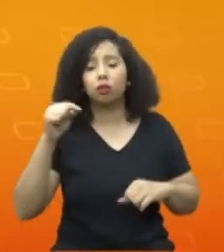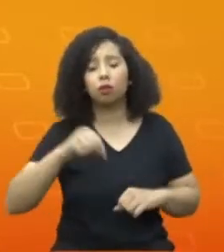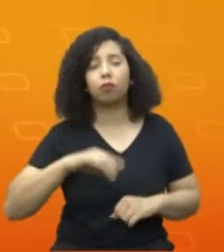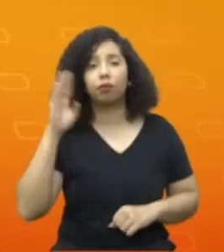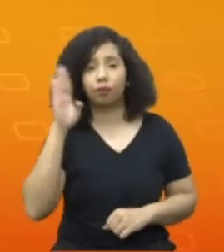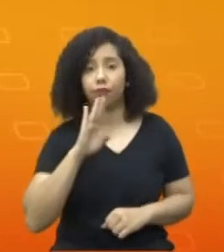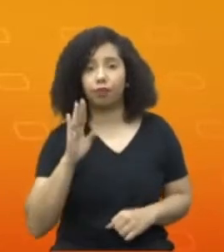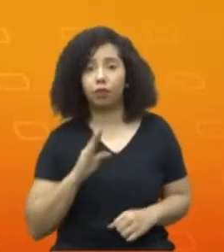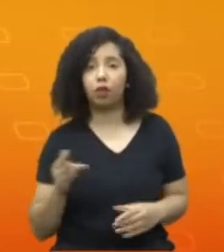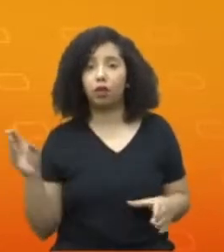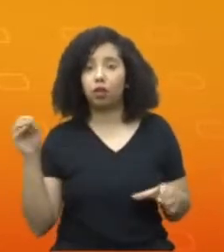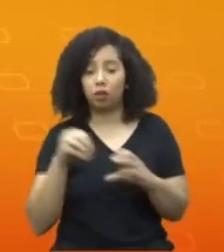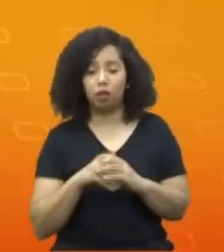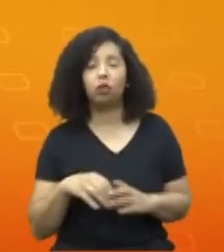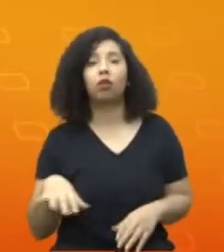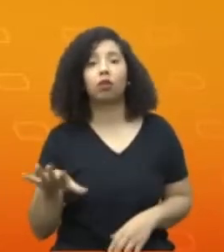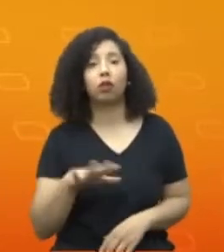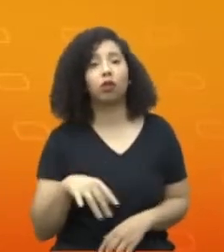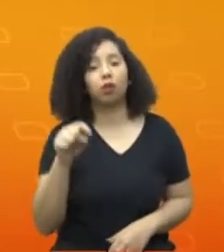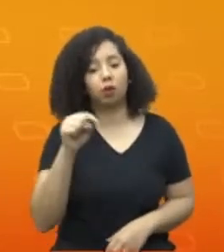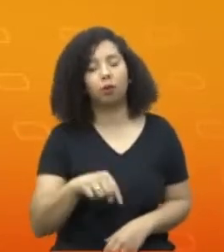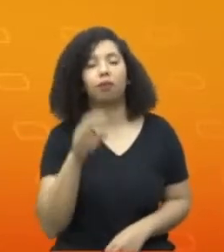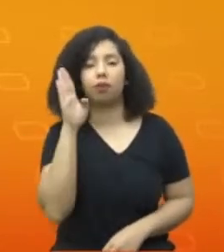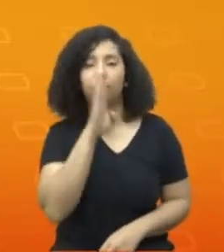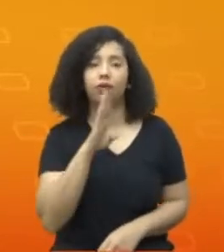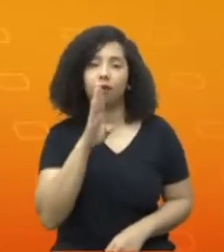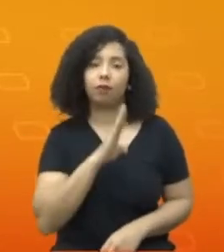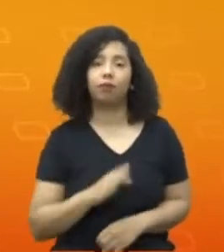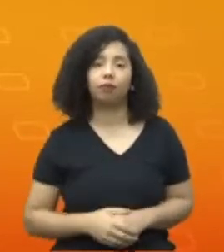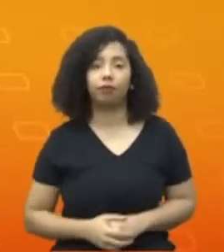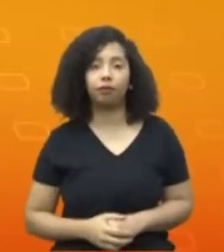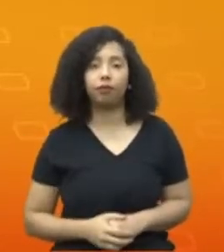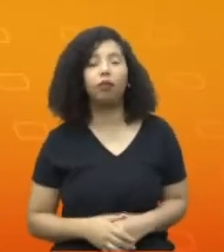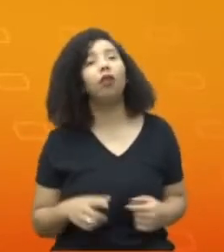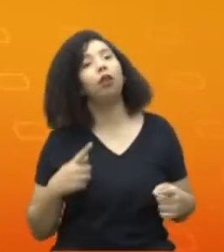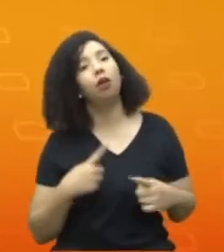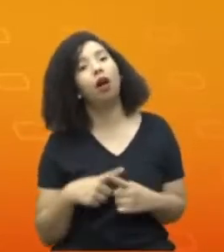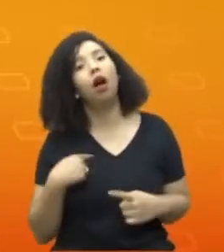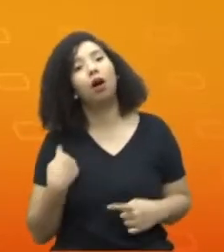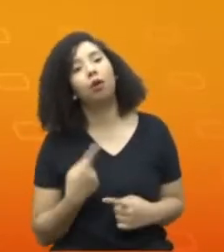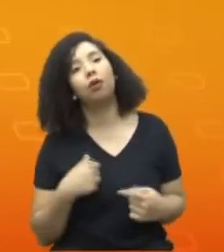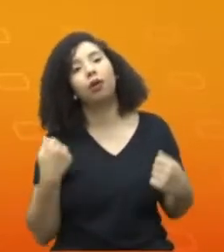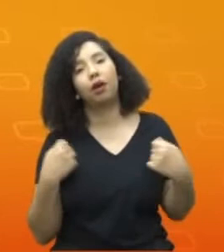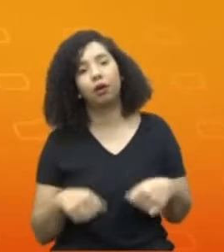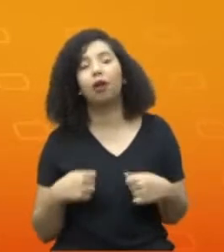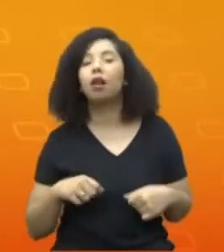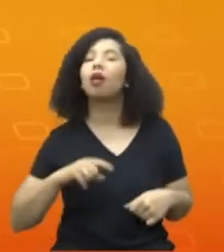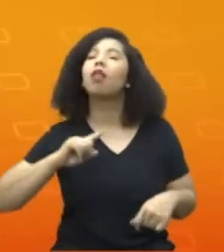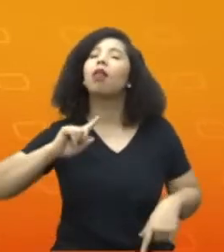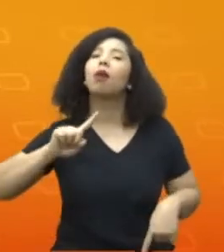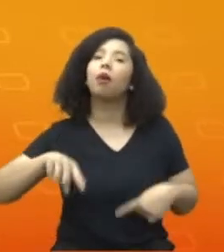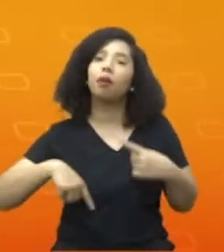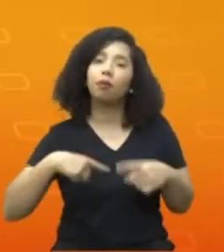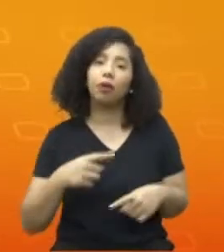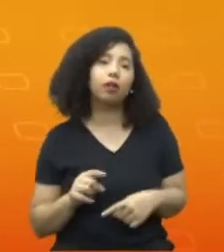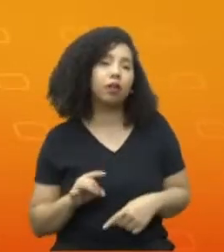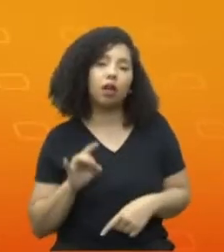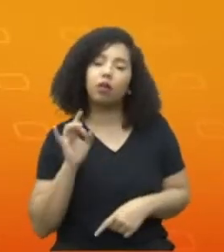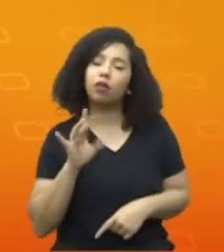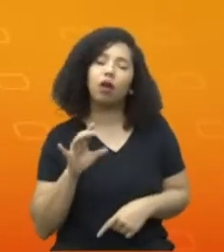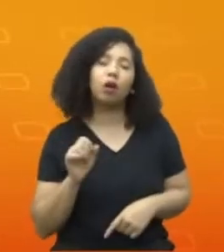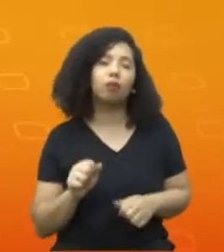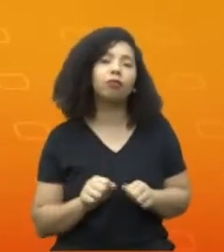dentro do nosso território nacional. Porque a gente precisa, e depois disso, é questão de reciprocidade.